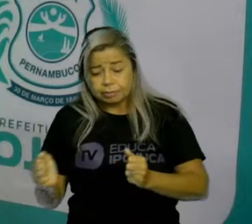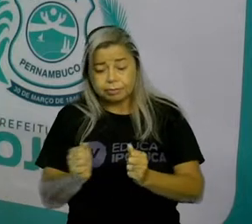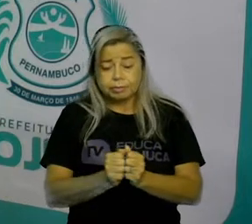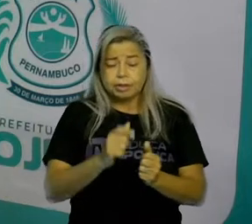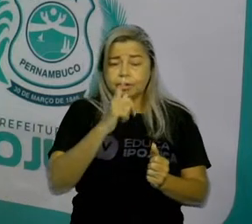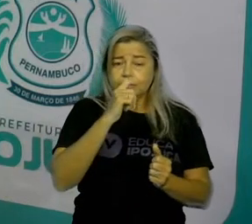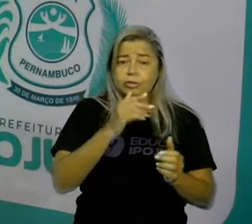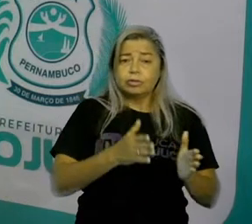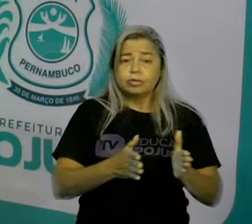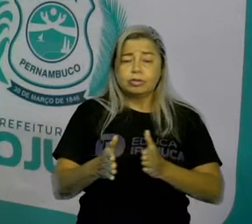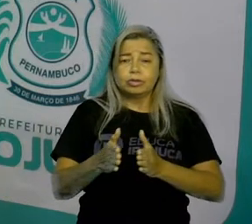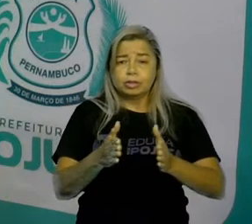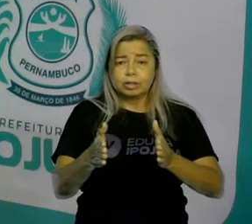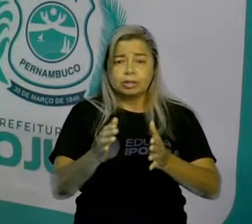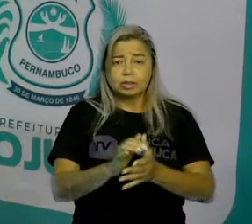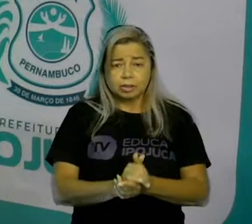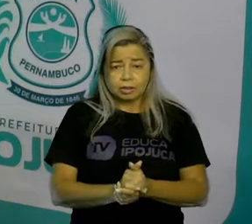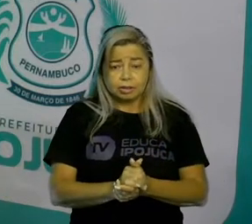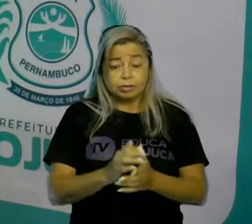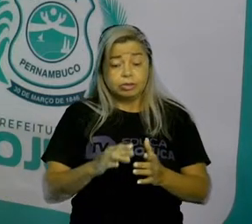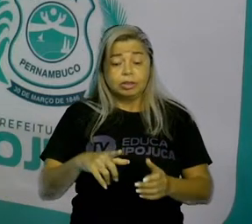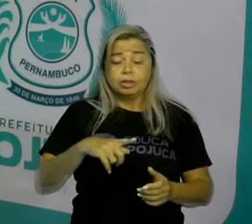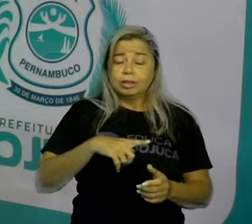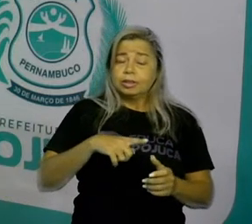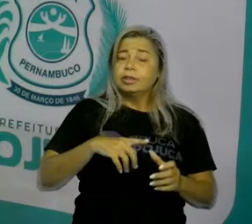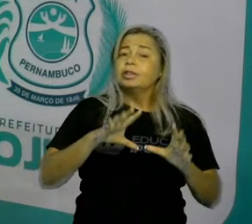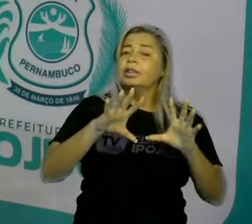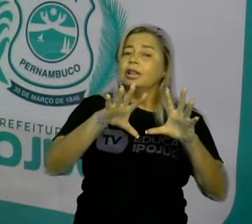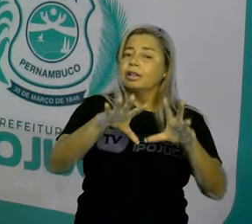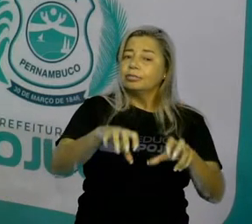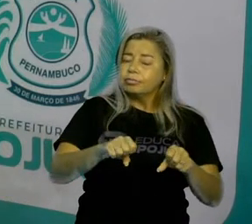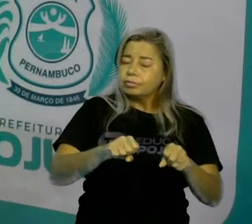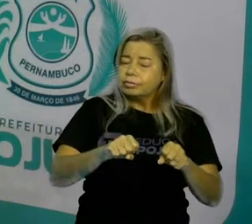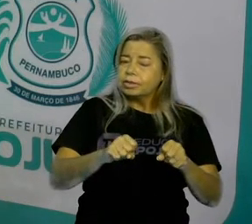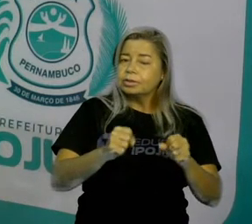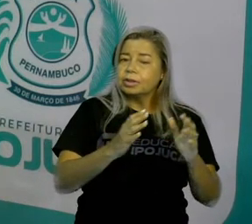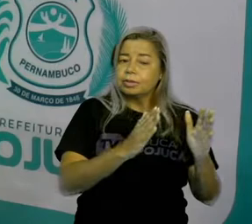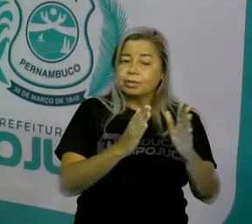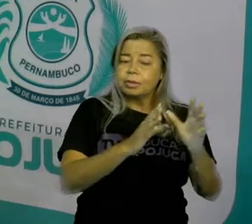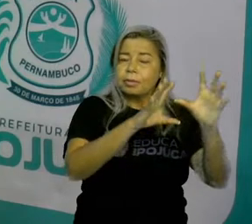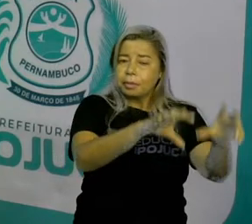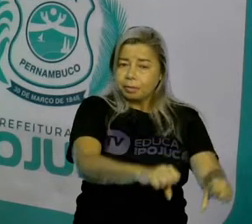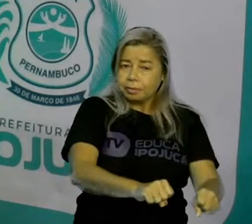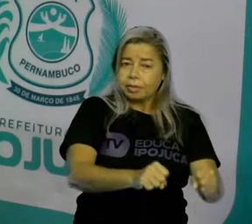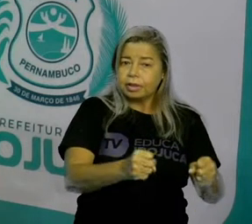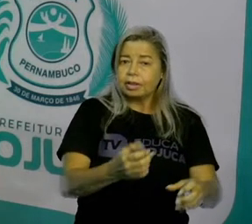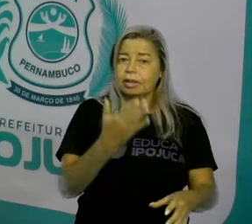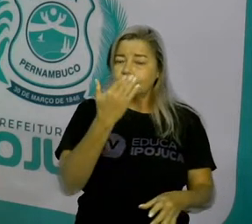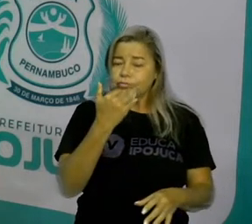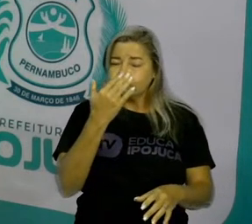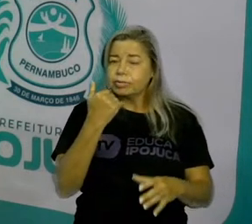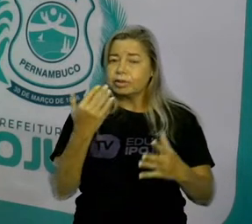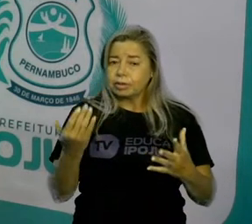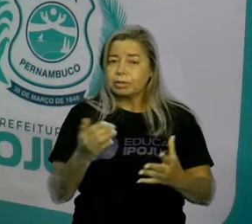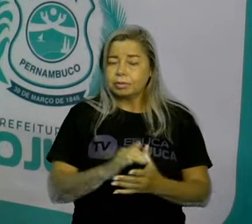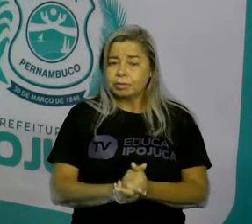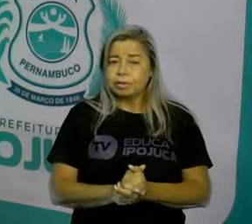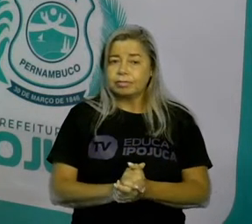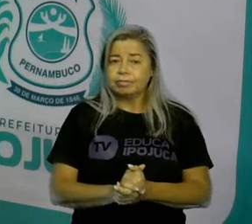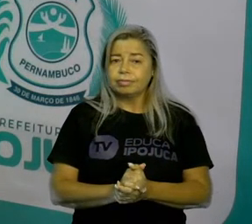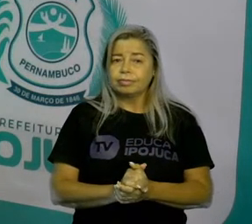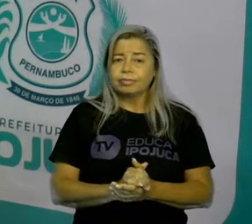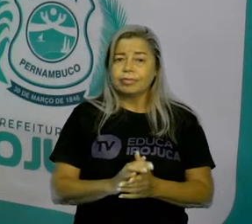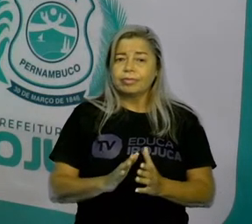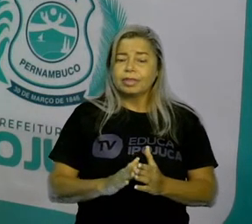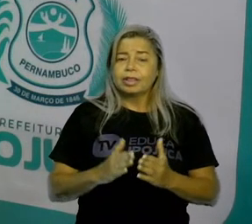E perto dos rios tinham animais que iam beber água para facilitar a sua caça. Então, eles pensavam, o que eu posso fazer?